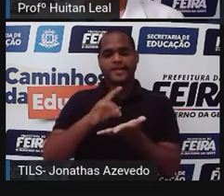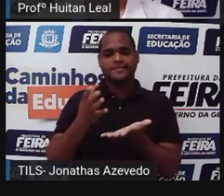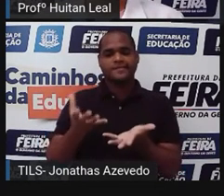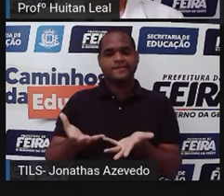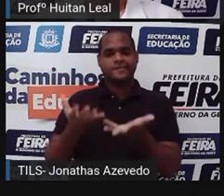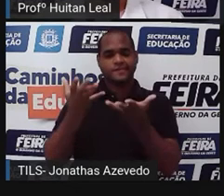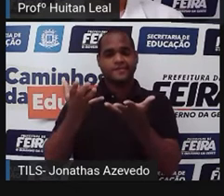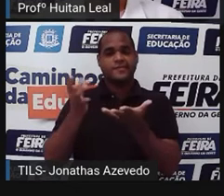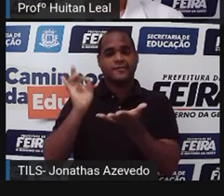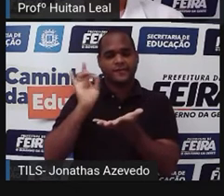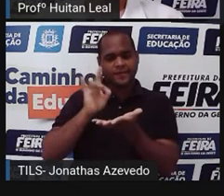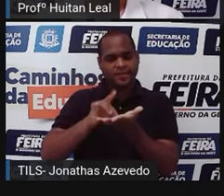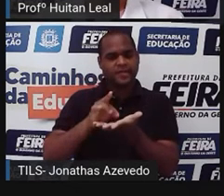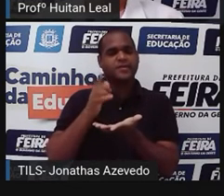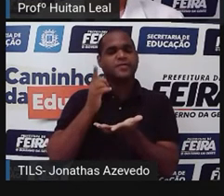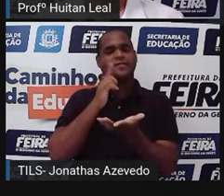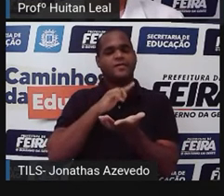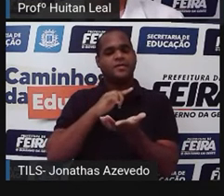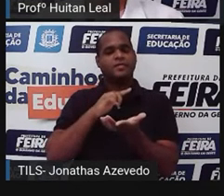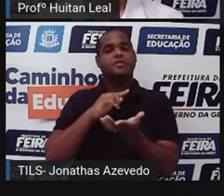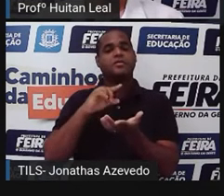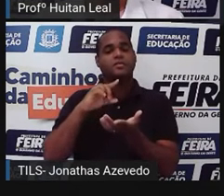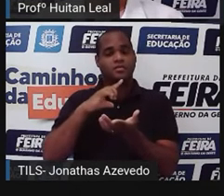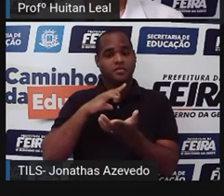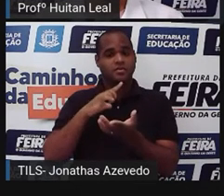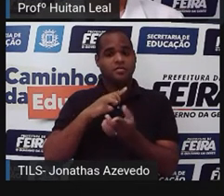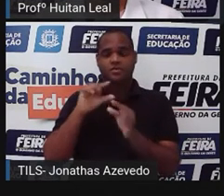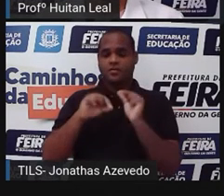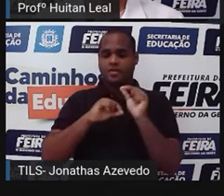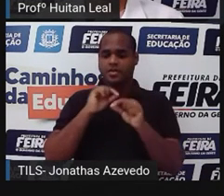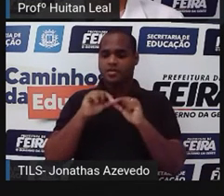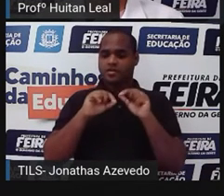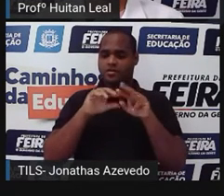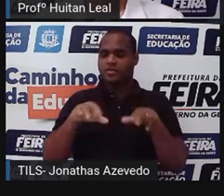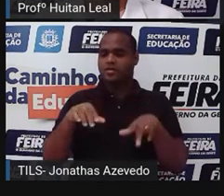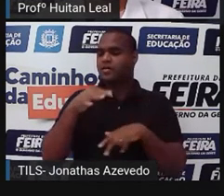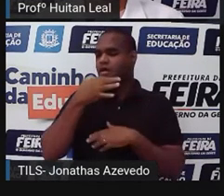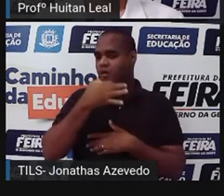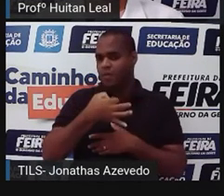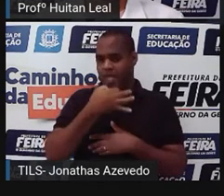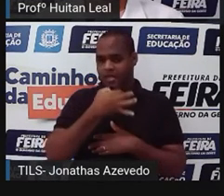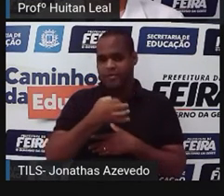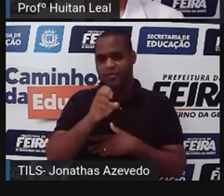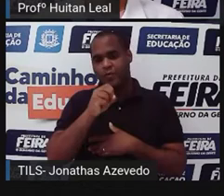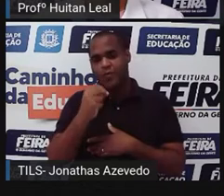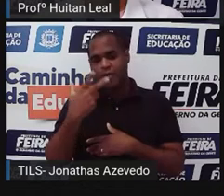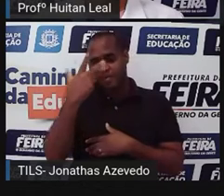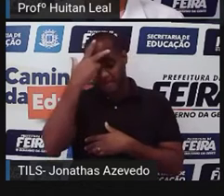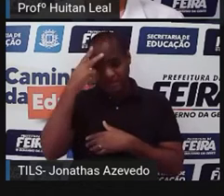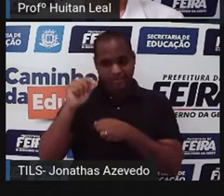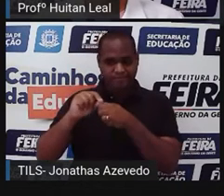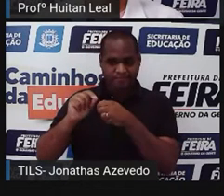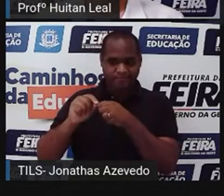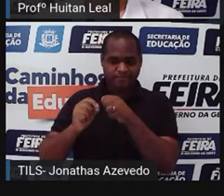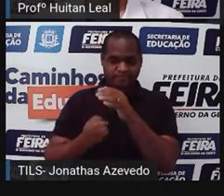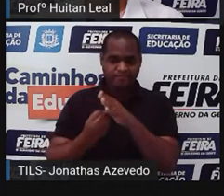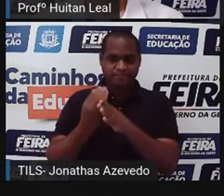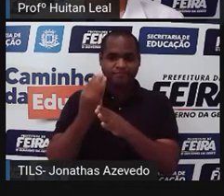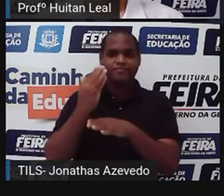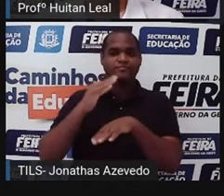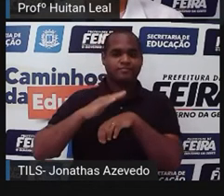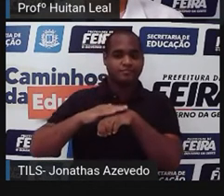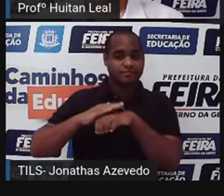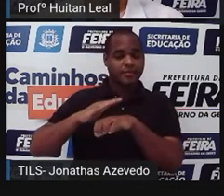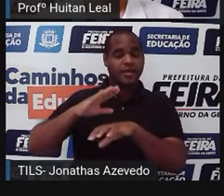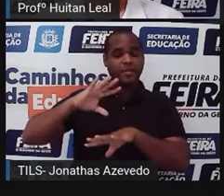a verdade sem que haja a opinião de quem a produz, se bem que, muitas vezes,